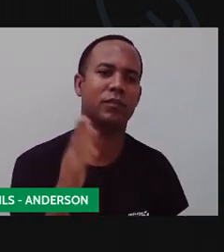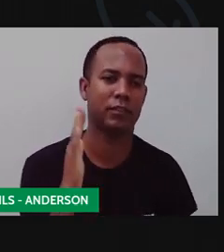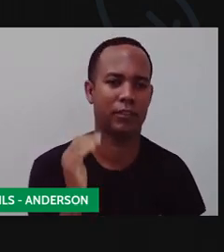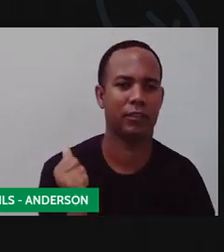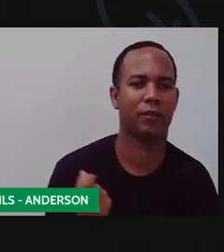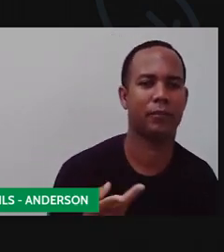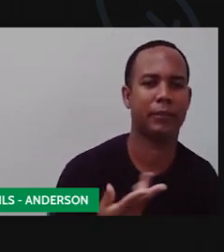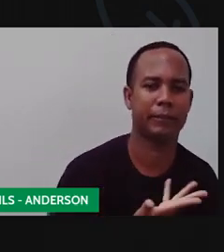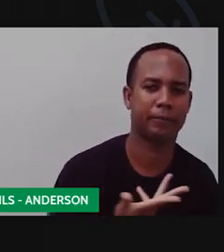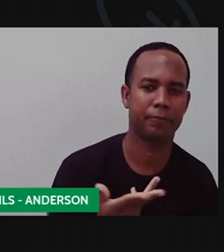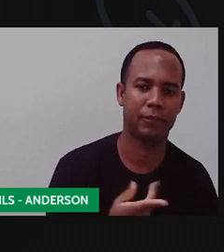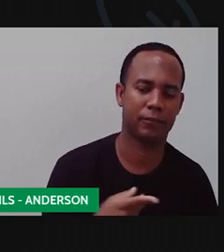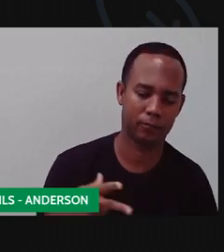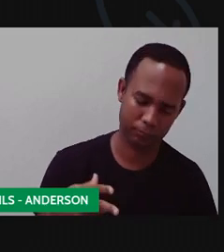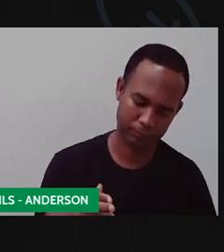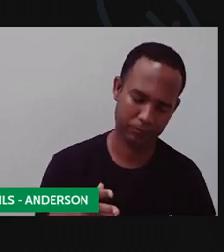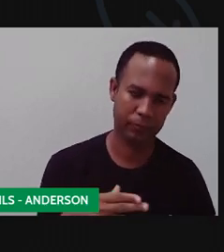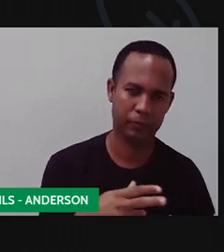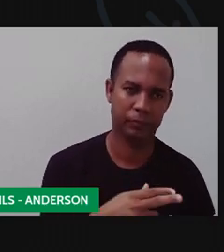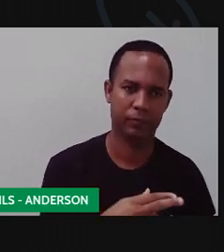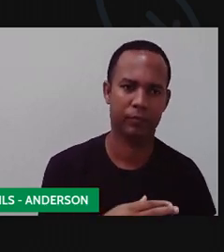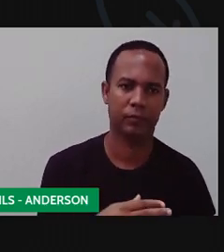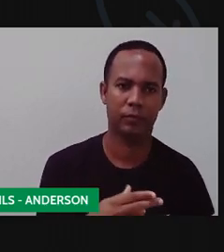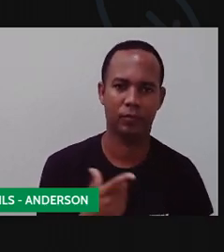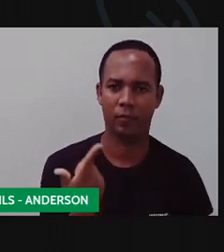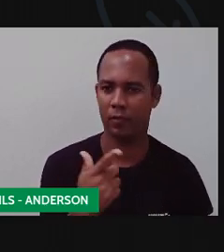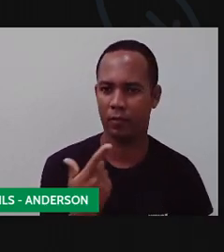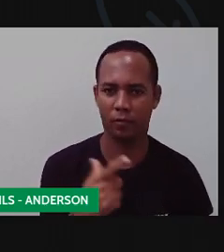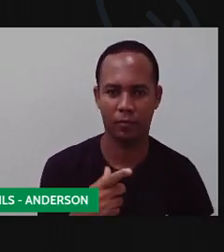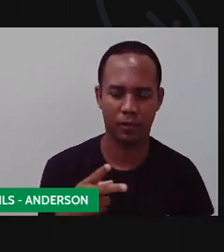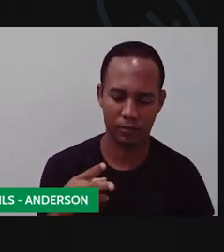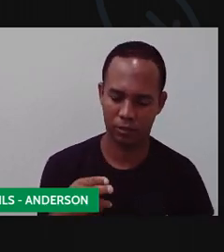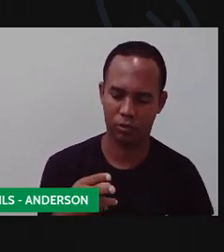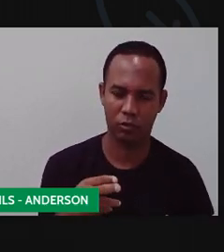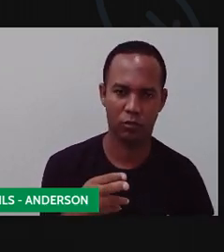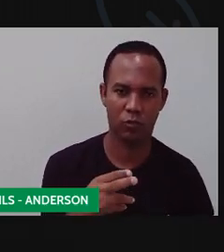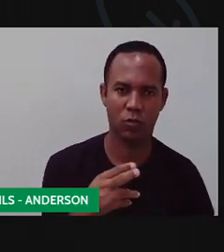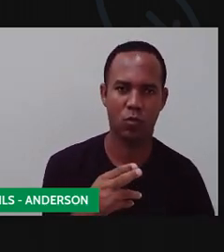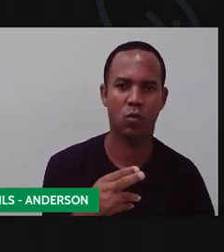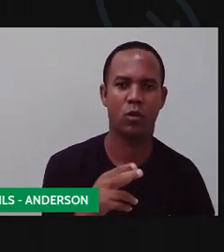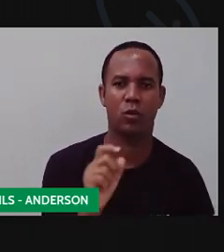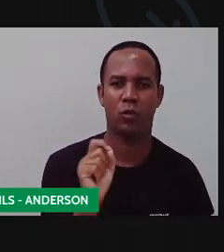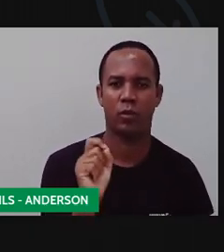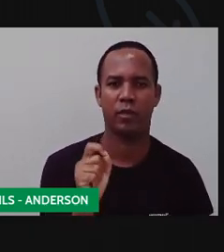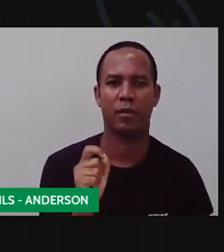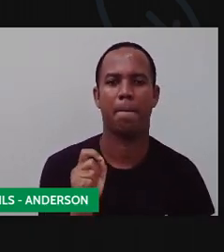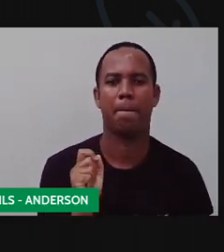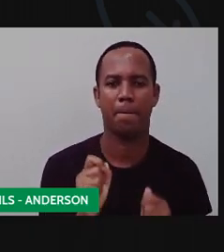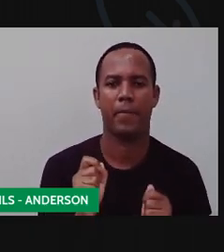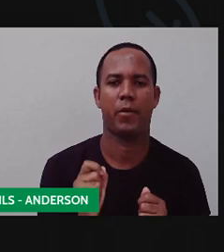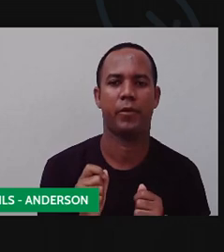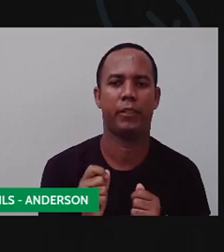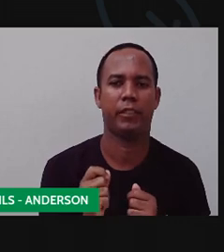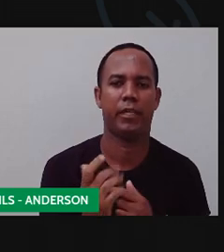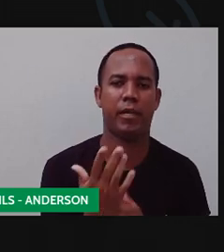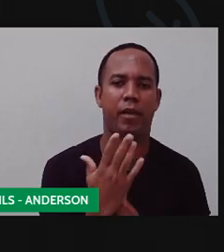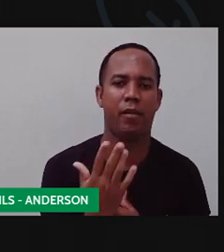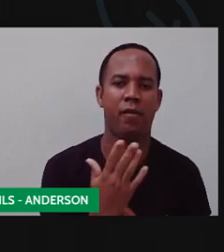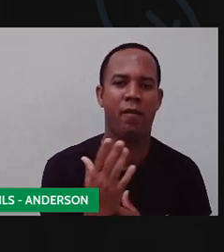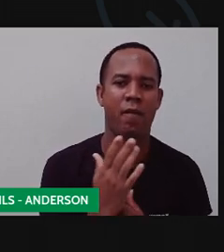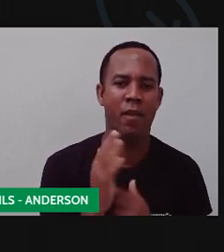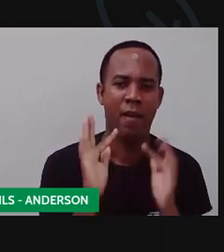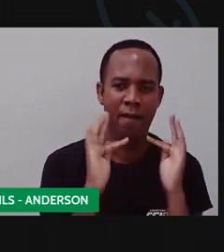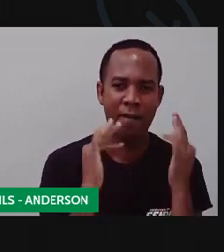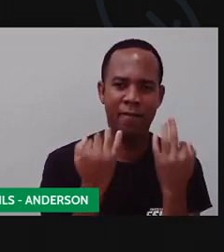algumas coisas de adulto. No caso, se vocês não tiverem uma tesoura sem ponta em casa, peçam ajuda dos pais de